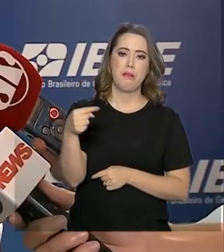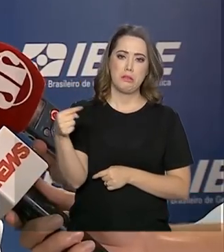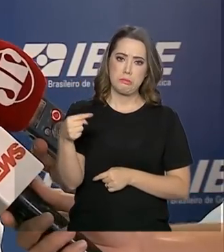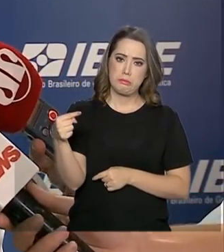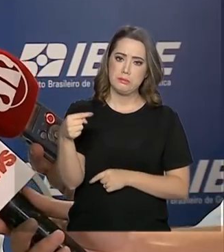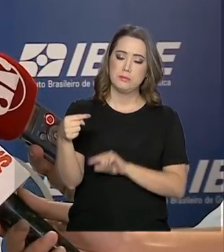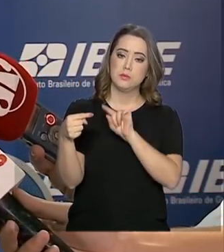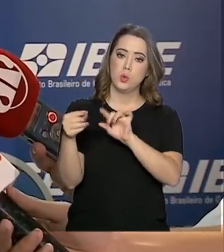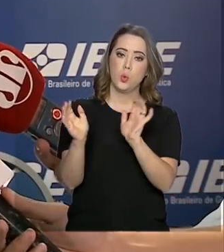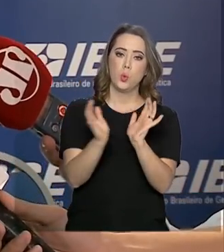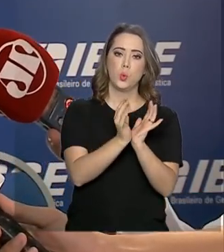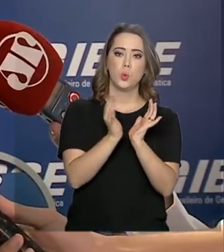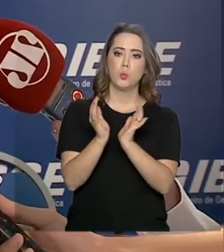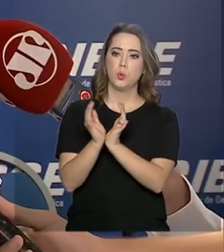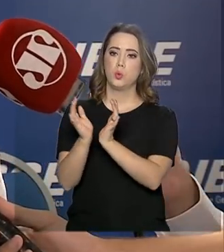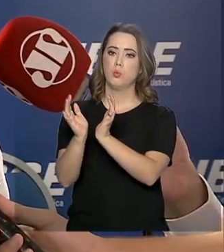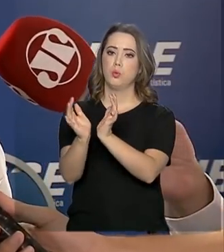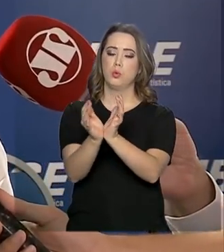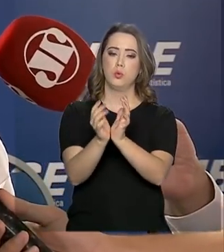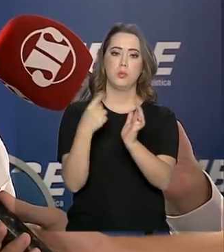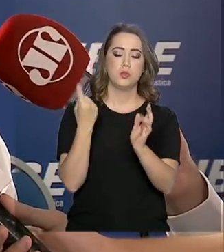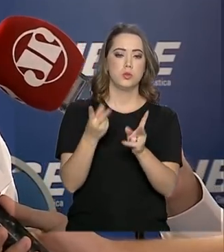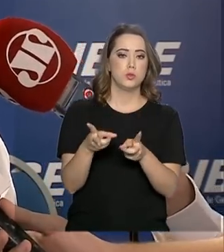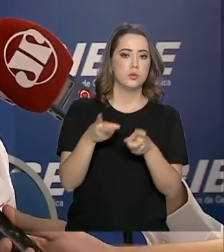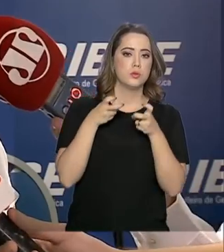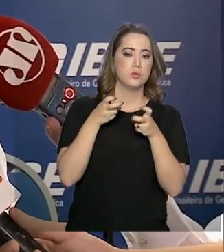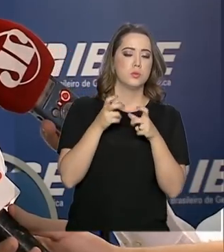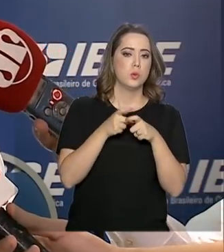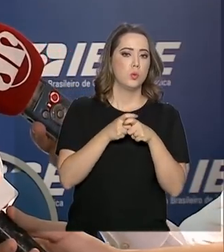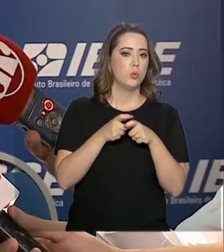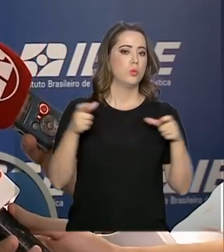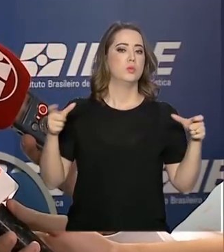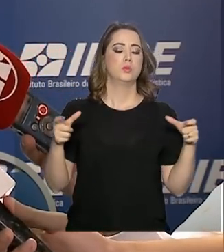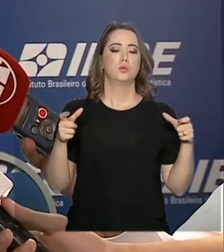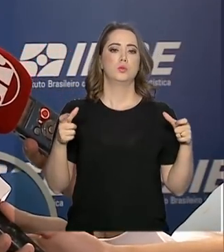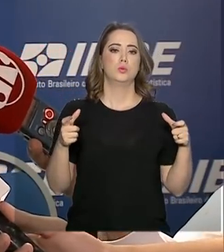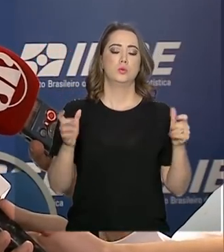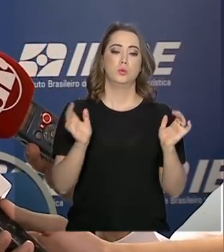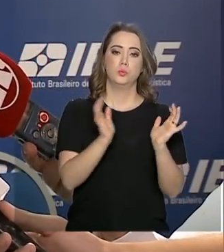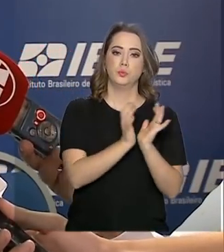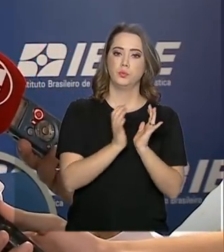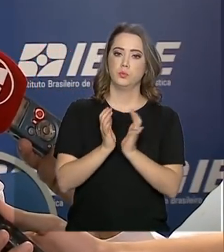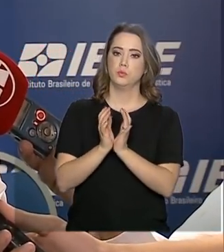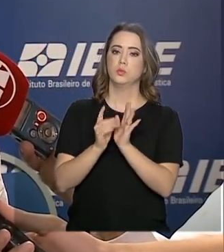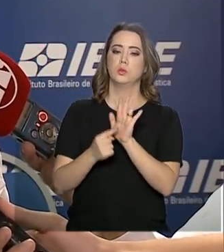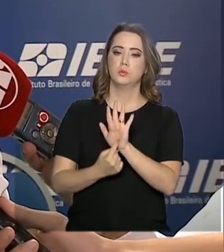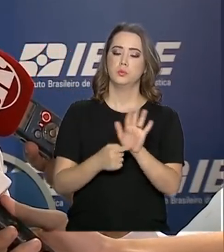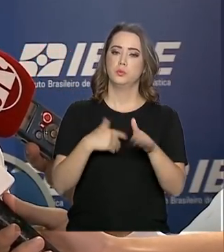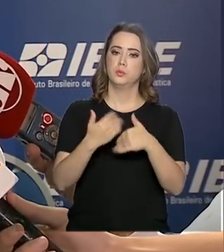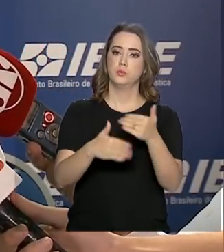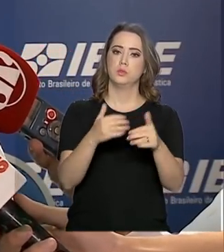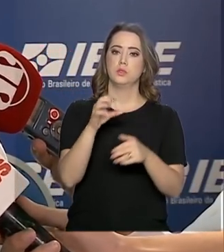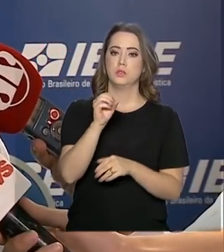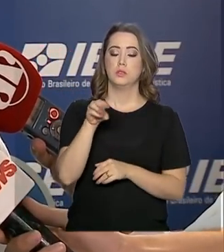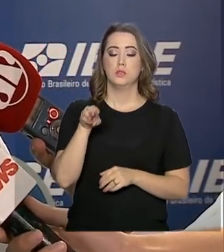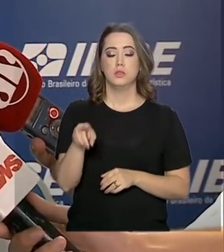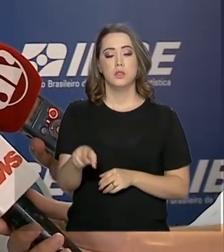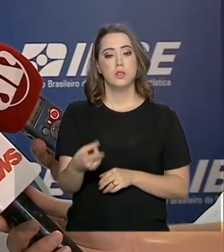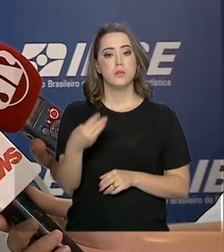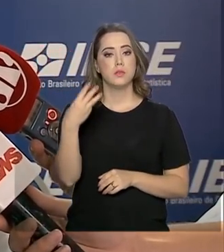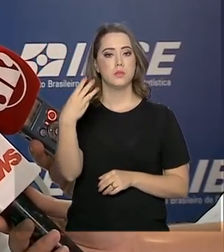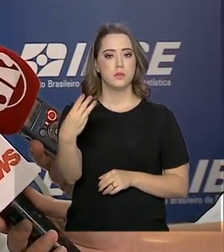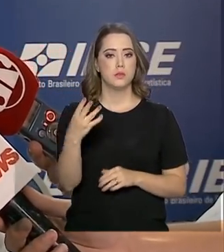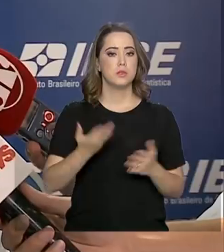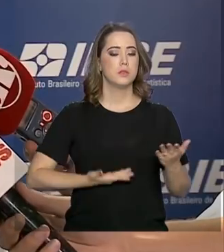Em termos setoriais, nesse mês a gente percebe uma maior parte dos setores mostrando avanço para explicar esse crescimento de 0,3%. Um